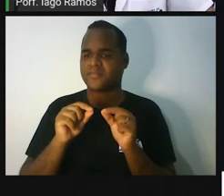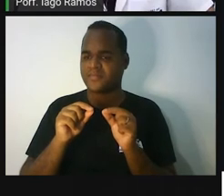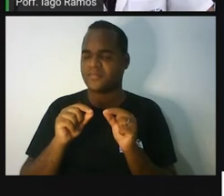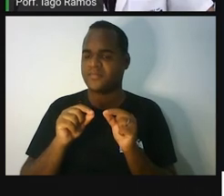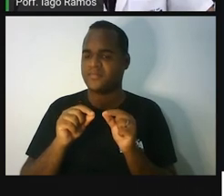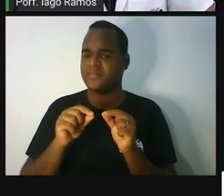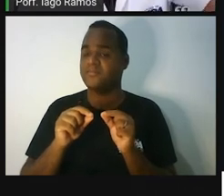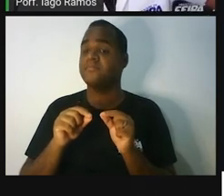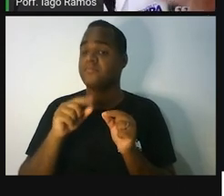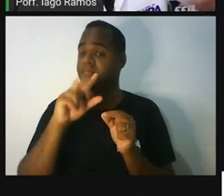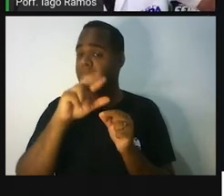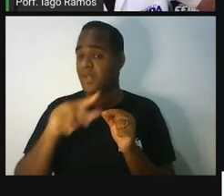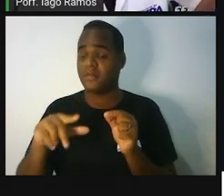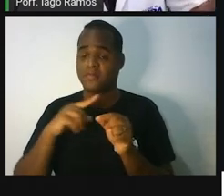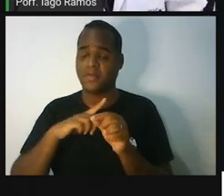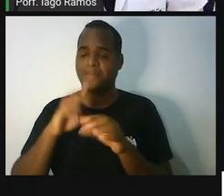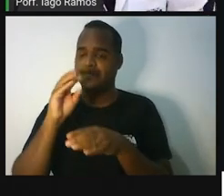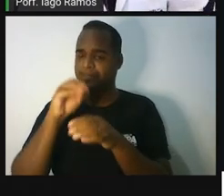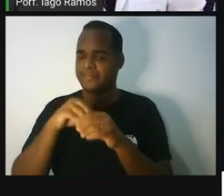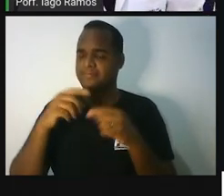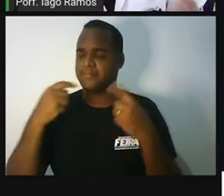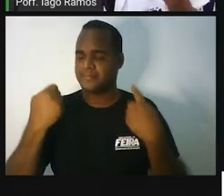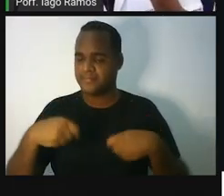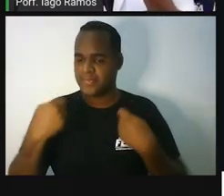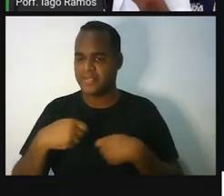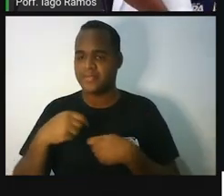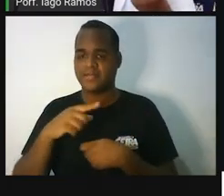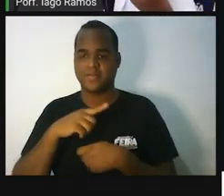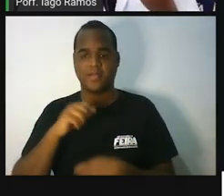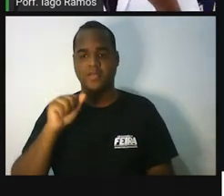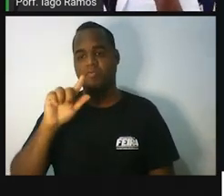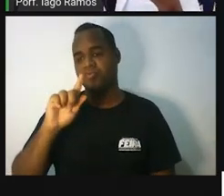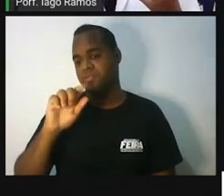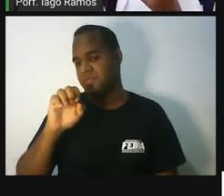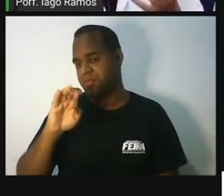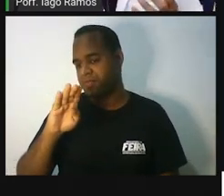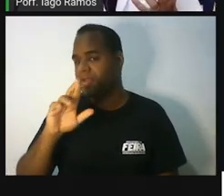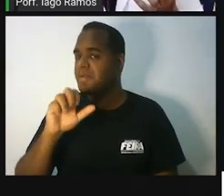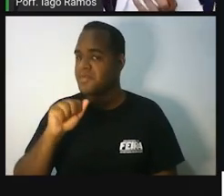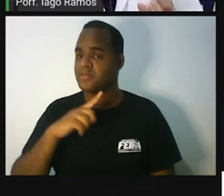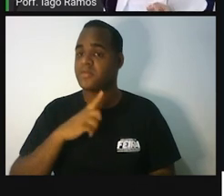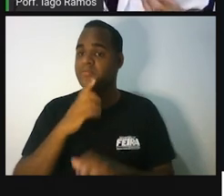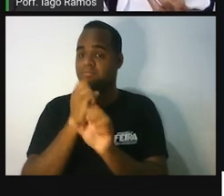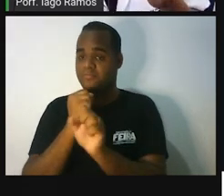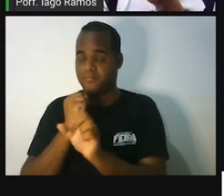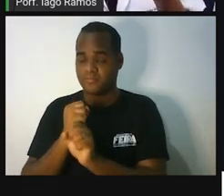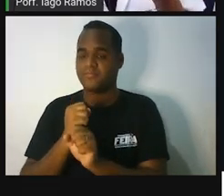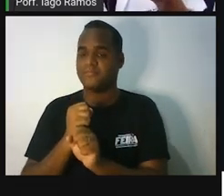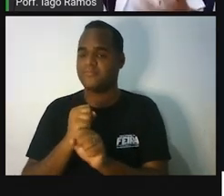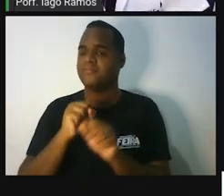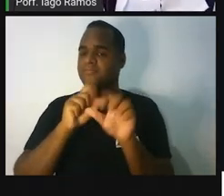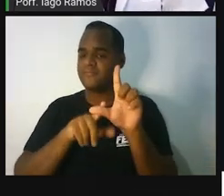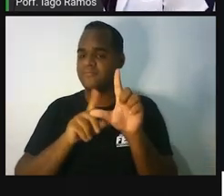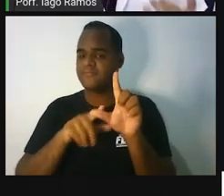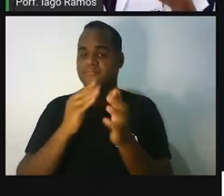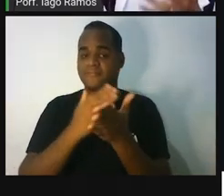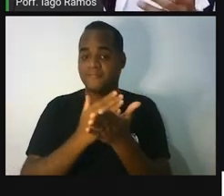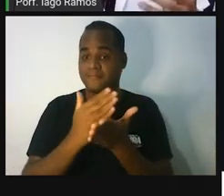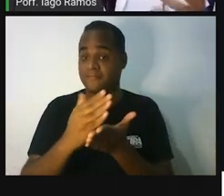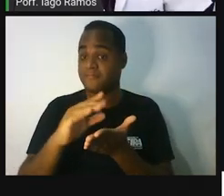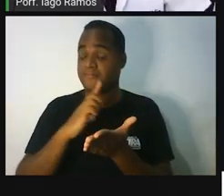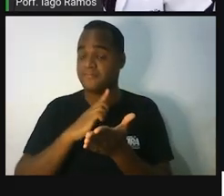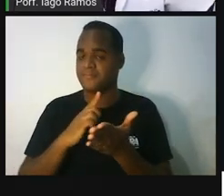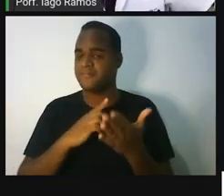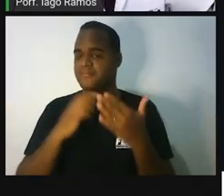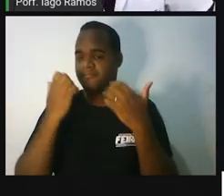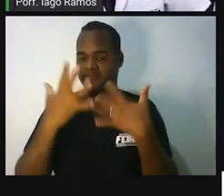tem coisas que precisam dessa álgebra. Desse cálculo com letras. Então isso aqui é só o início. Eu